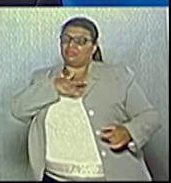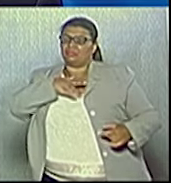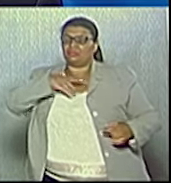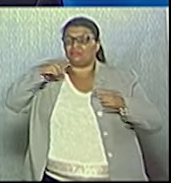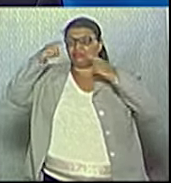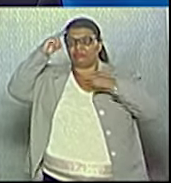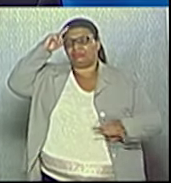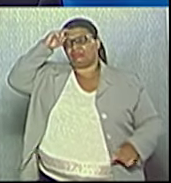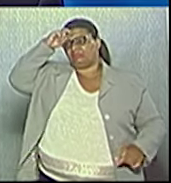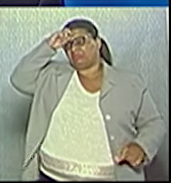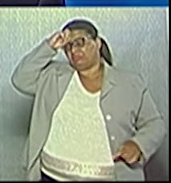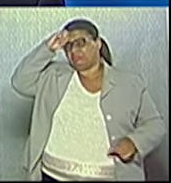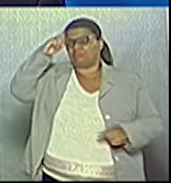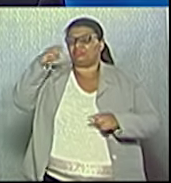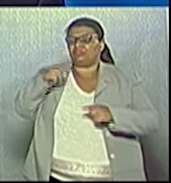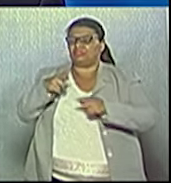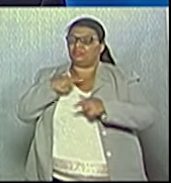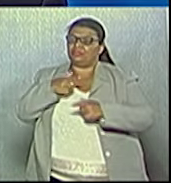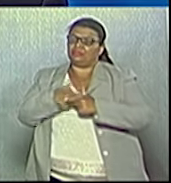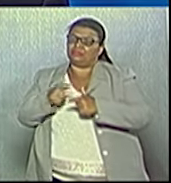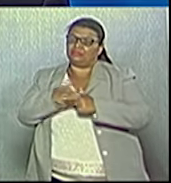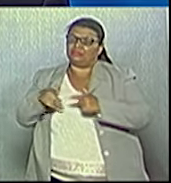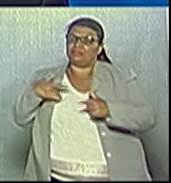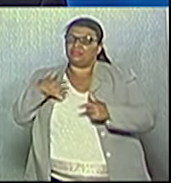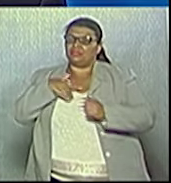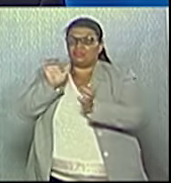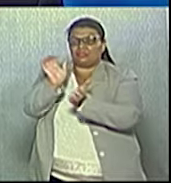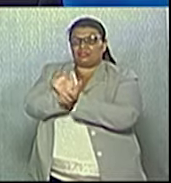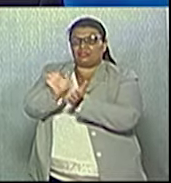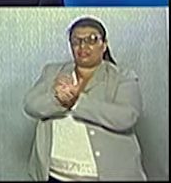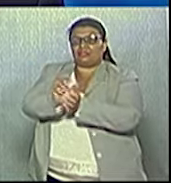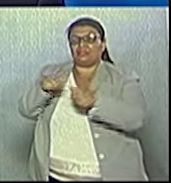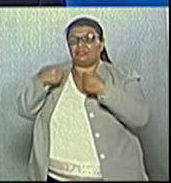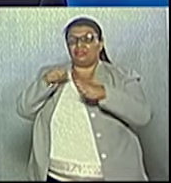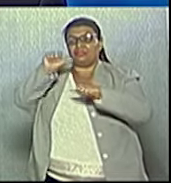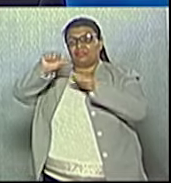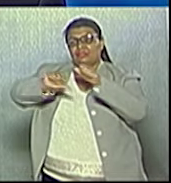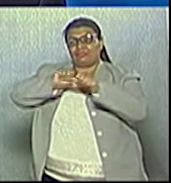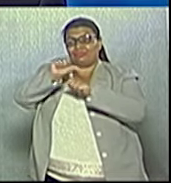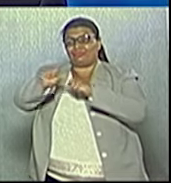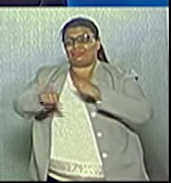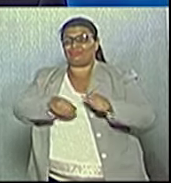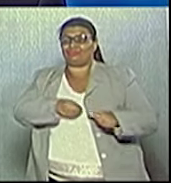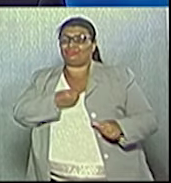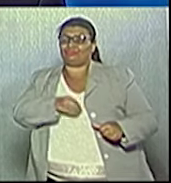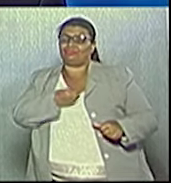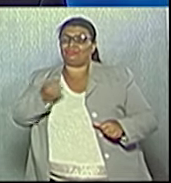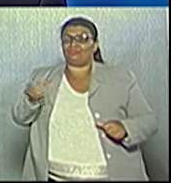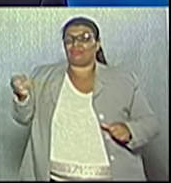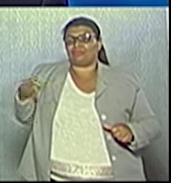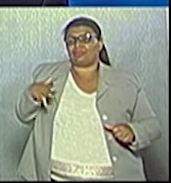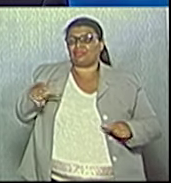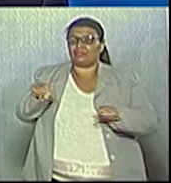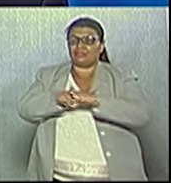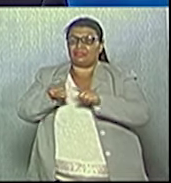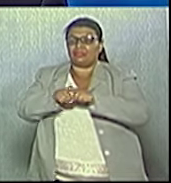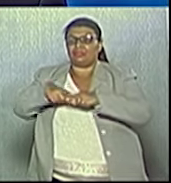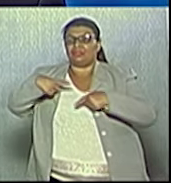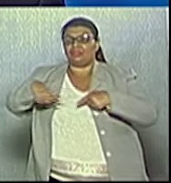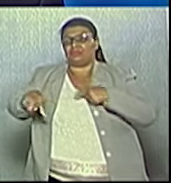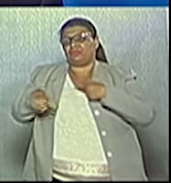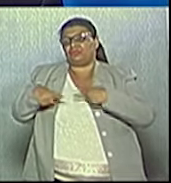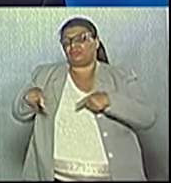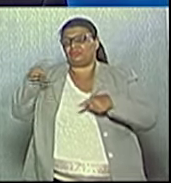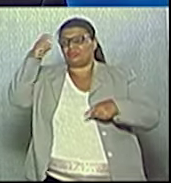essa prioridade, investir na saúde, trazer uma saúde de melhor qualidade para a população, mas temos também outros desafios.